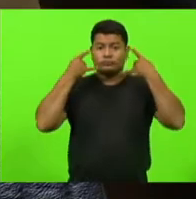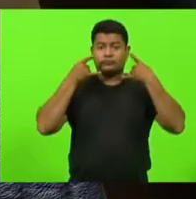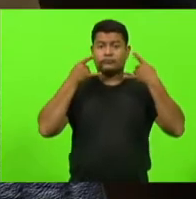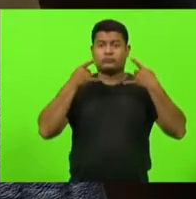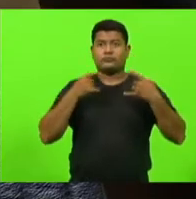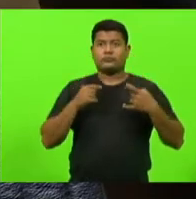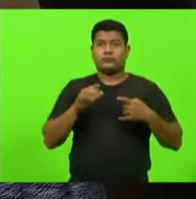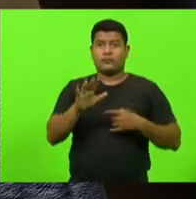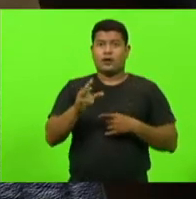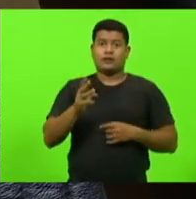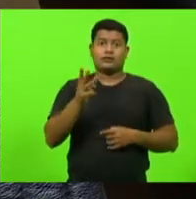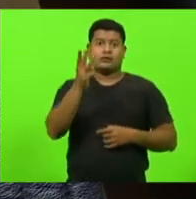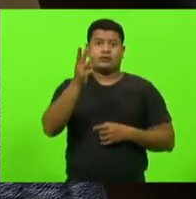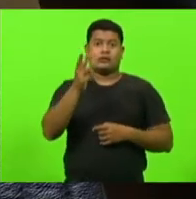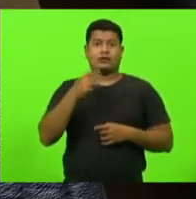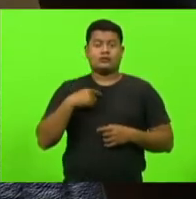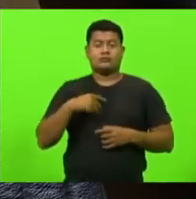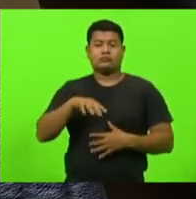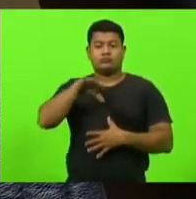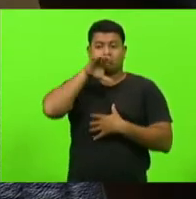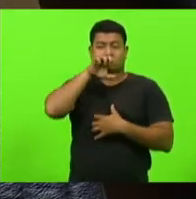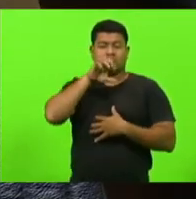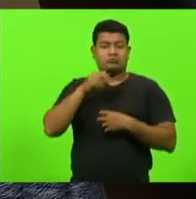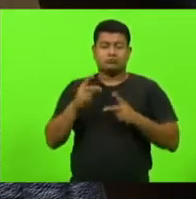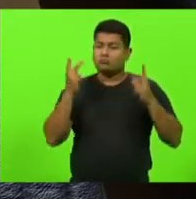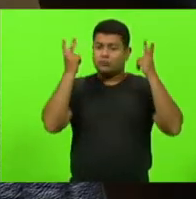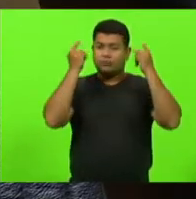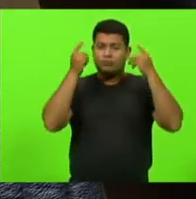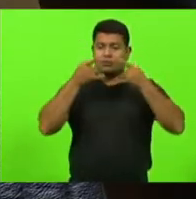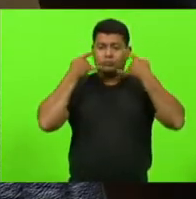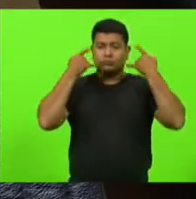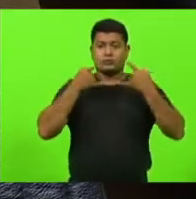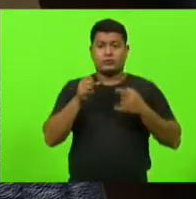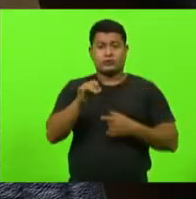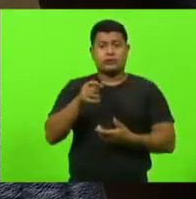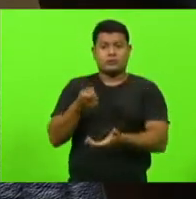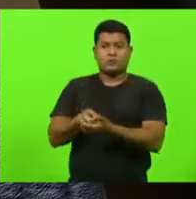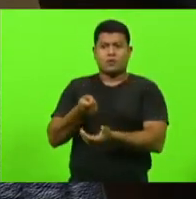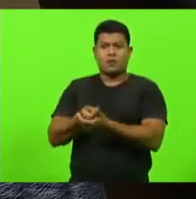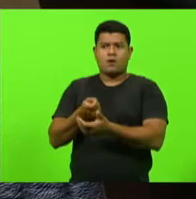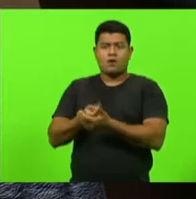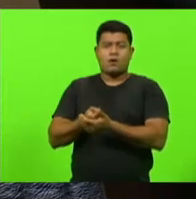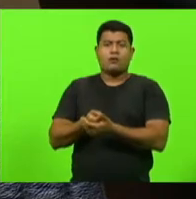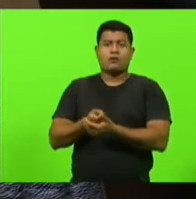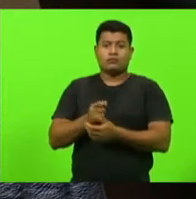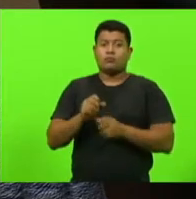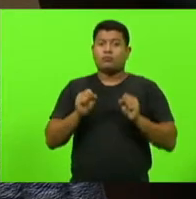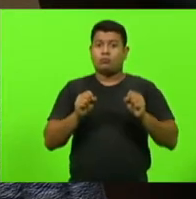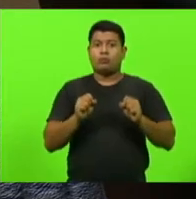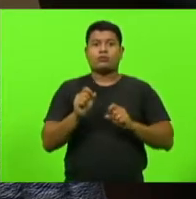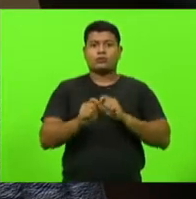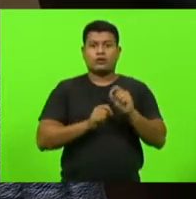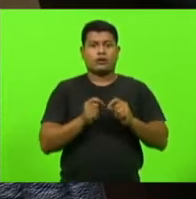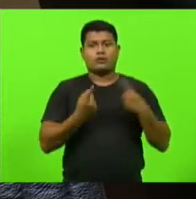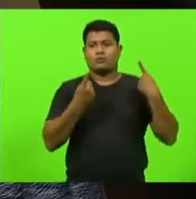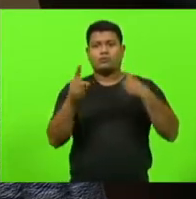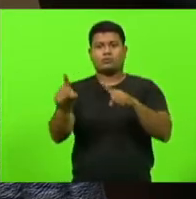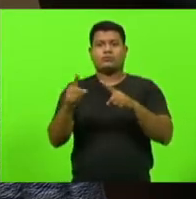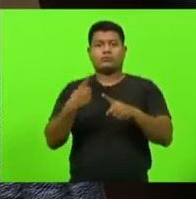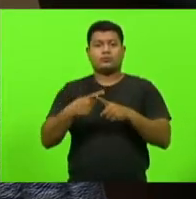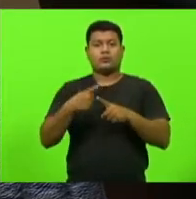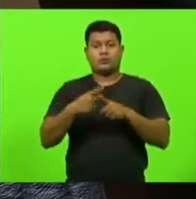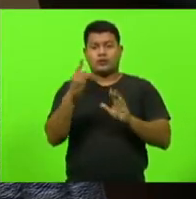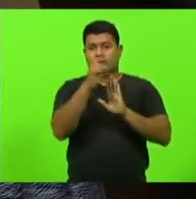não tem. Se estão obrigando vocês, vocês já podem exigir, porque no novo decreto diz que não existe mais a